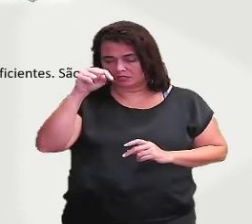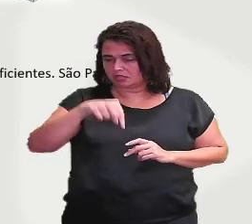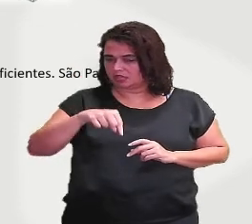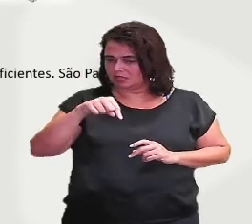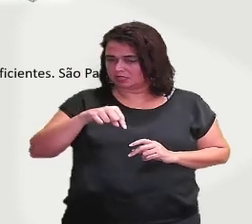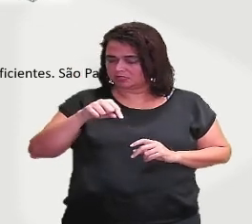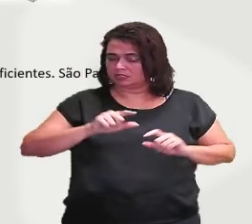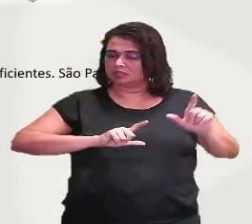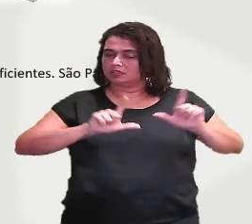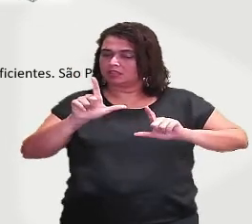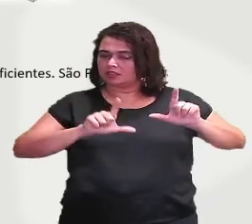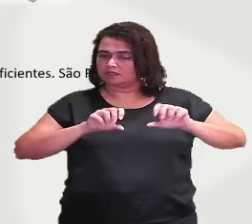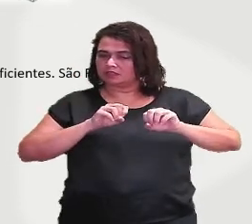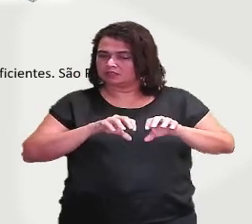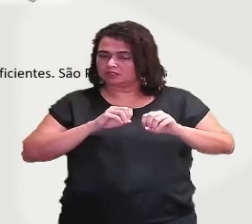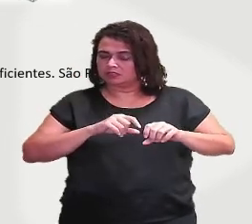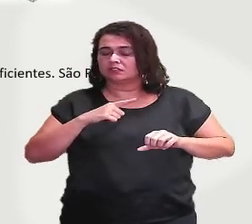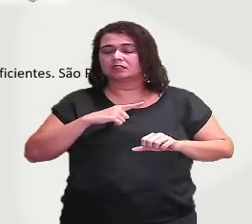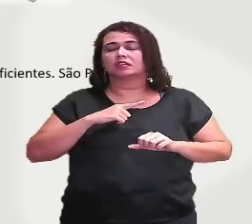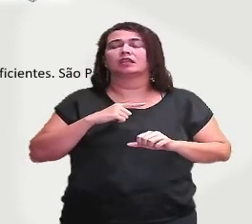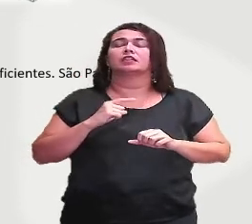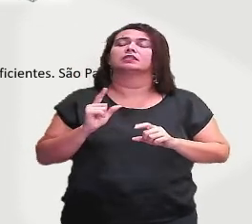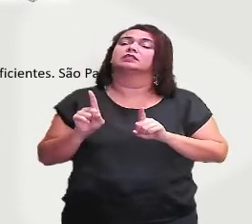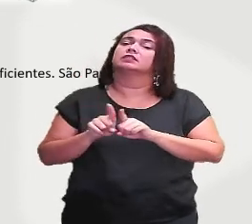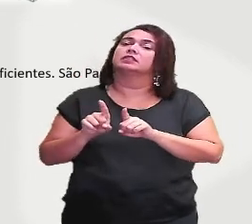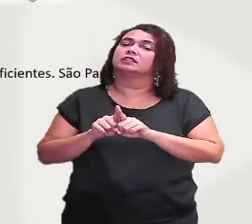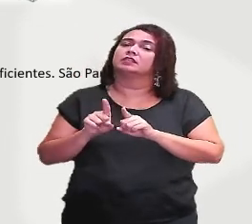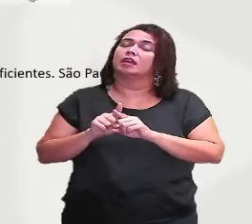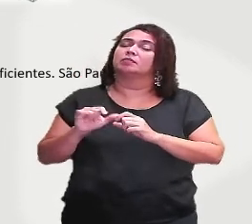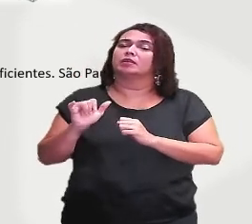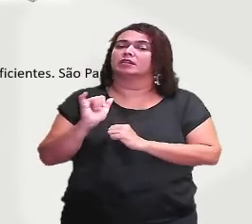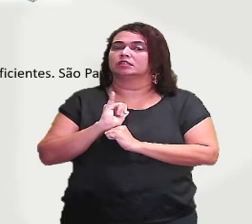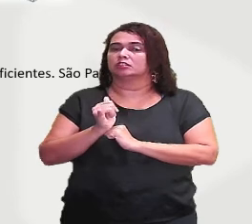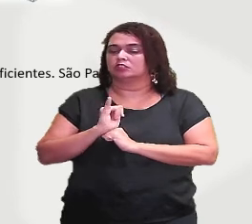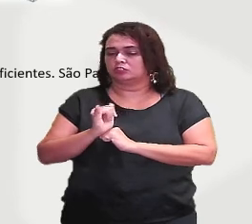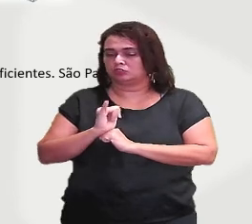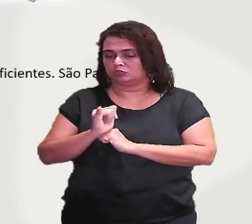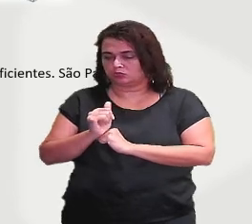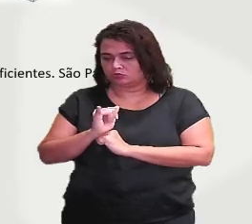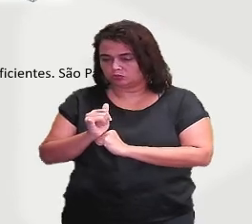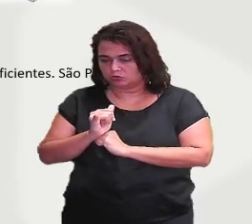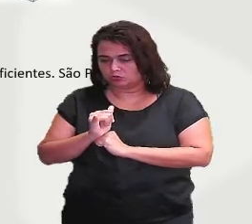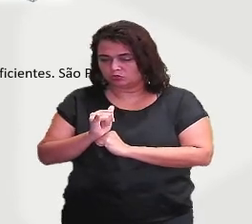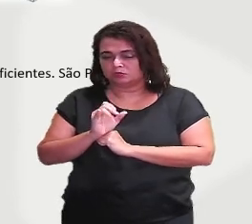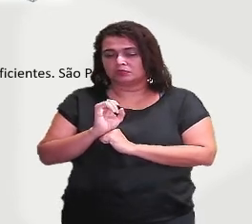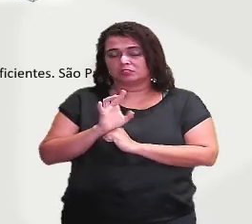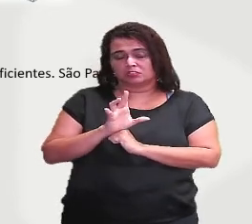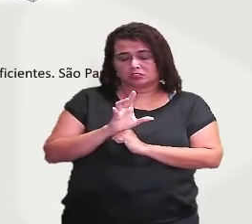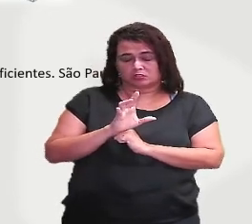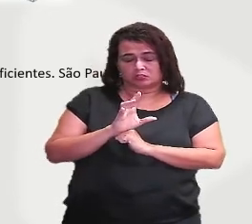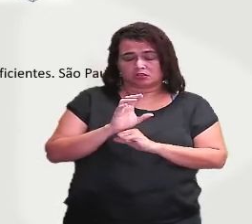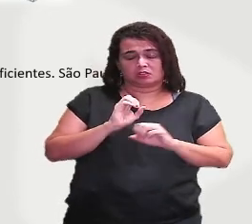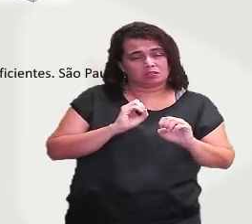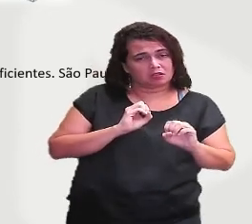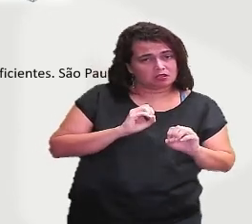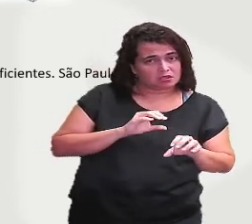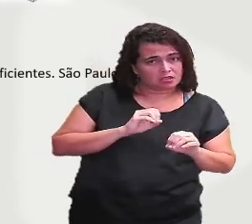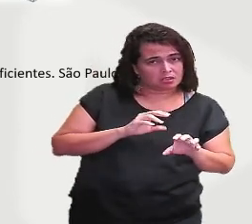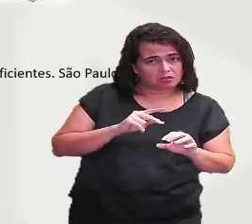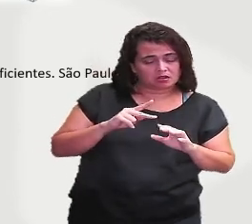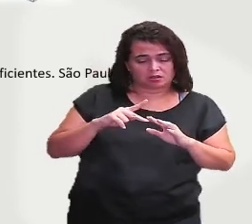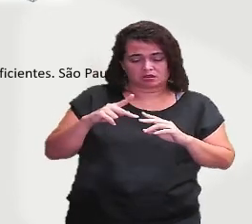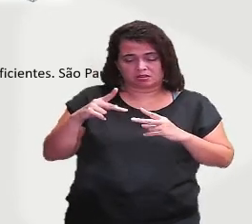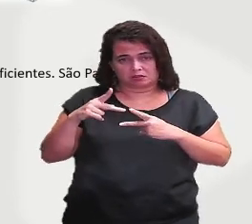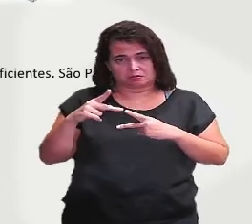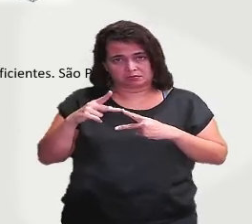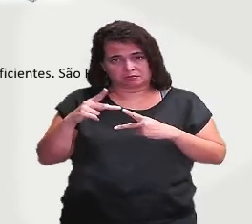passa... Ela também está disponível no YouTube. Não só essa aula sobre preposição, mas todas as outras aulas anteriores. A gente já viu o